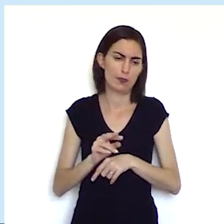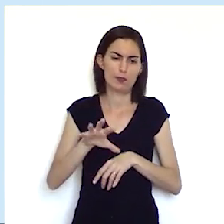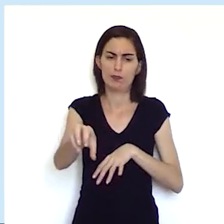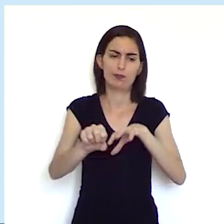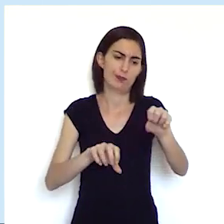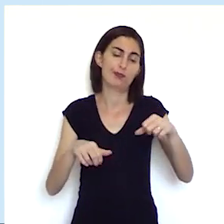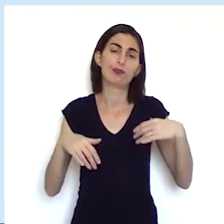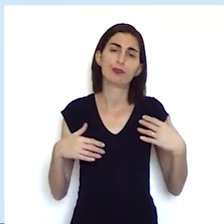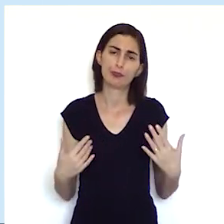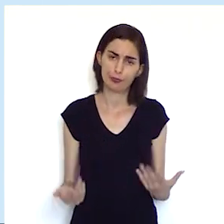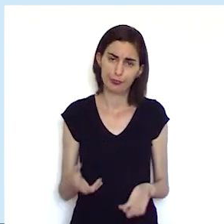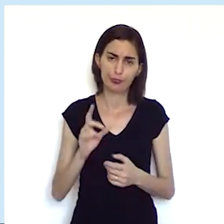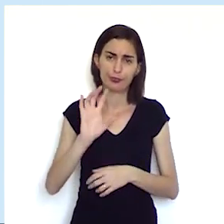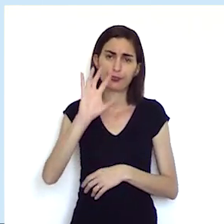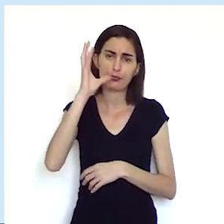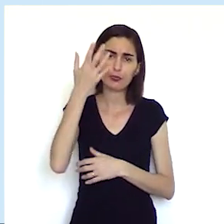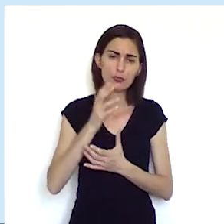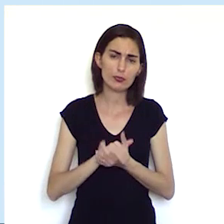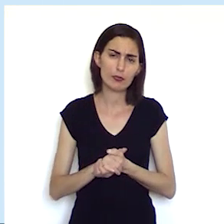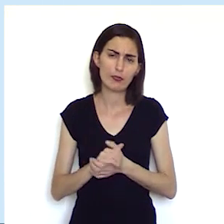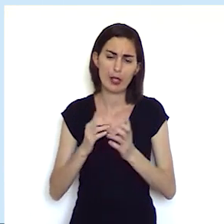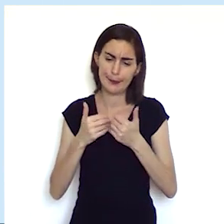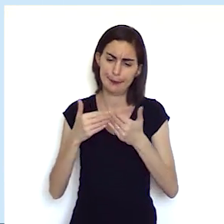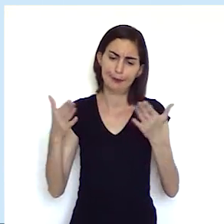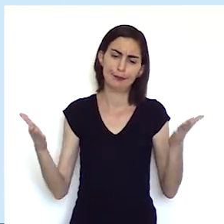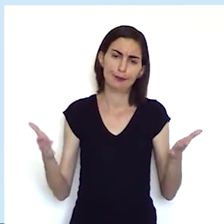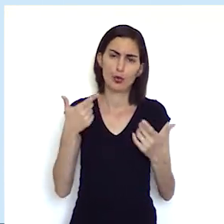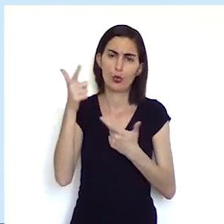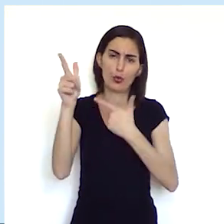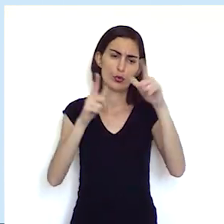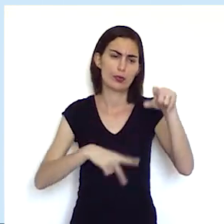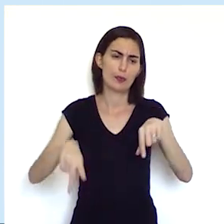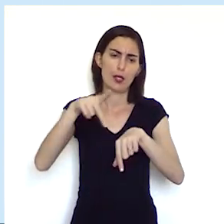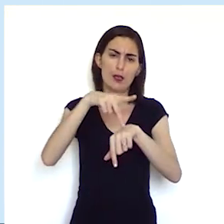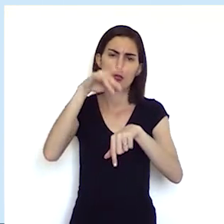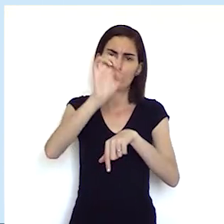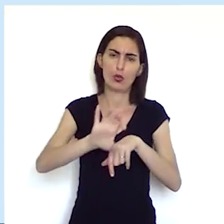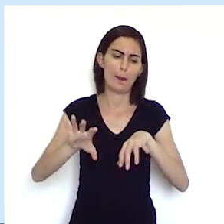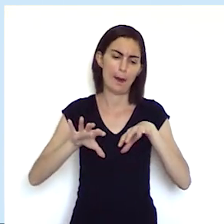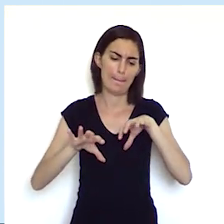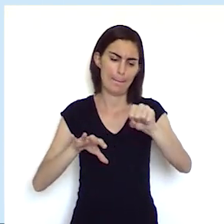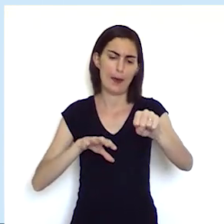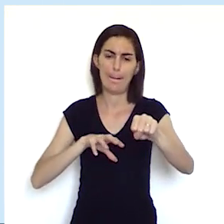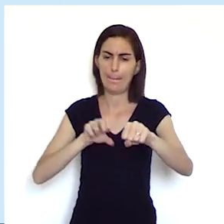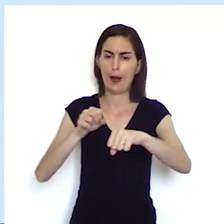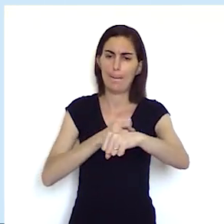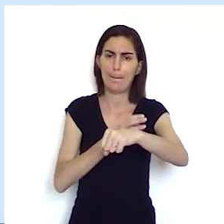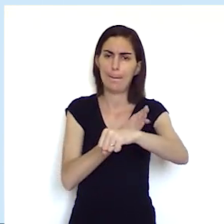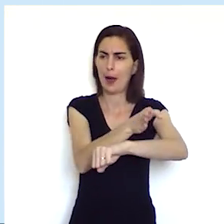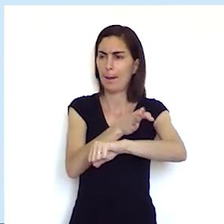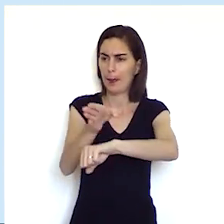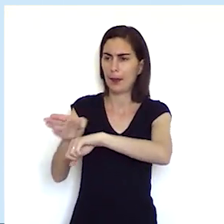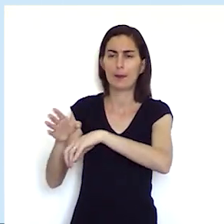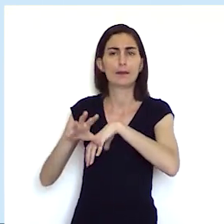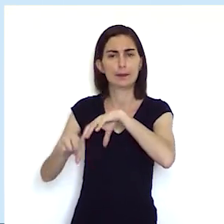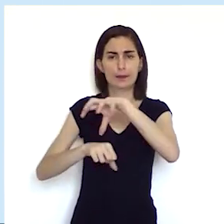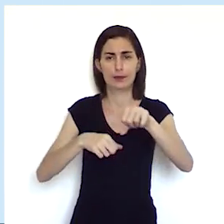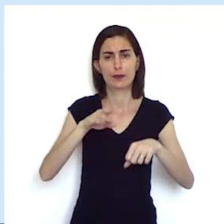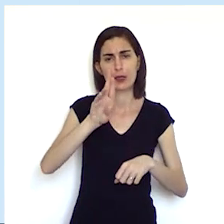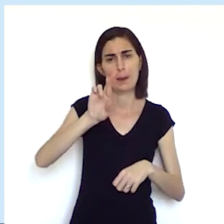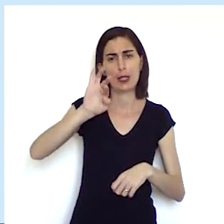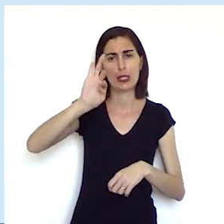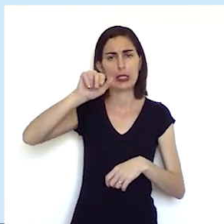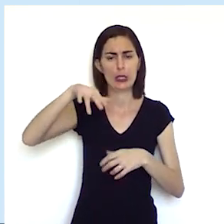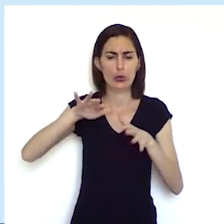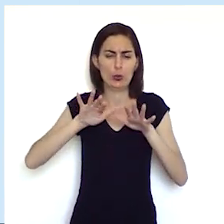protetorados e aí o que acontece abriu espaço para outras nações europeias e invadirem então mas os britânicos